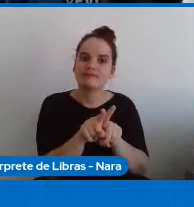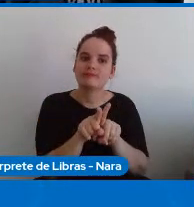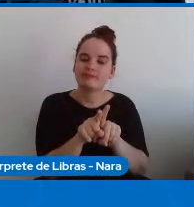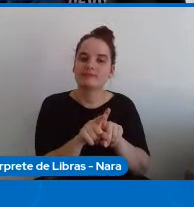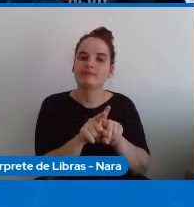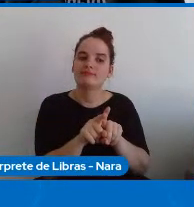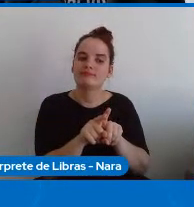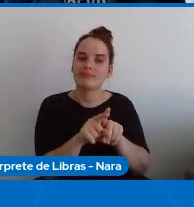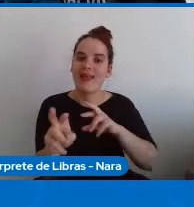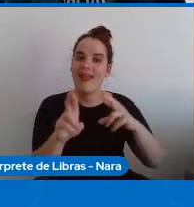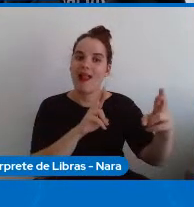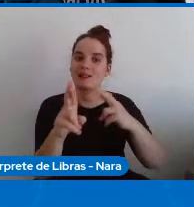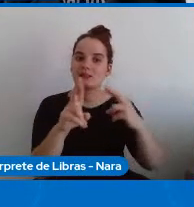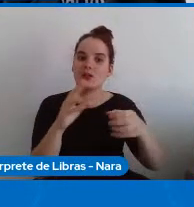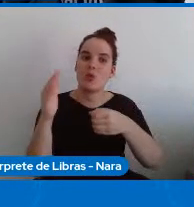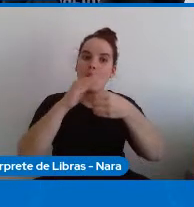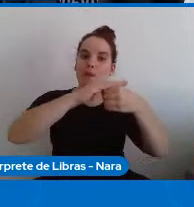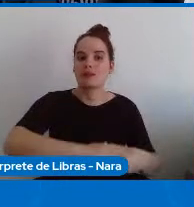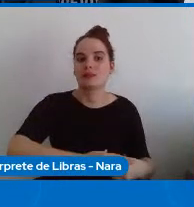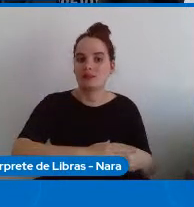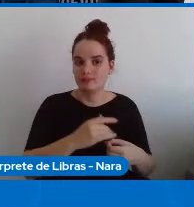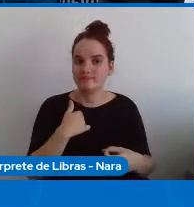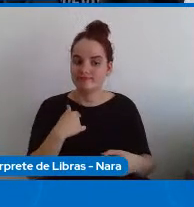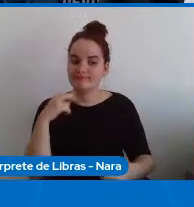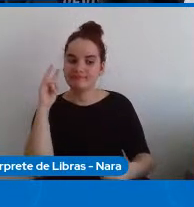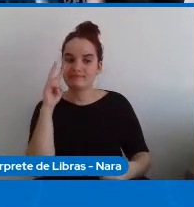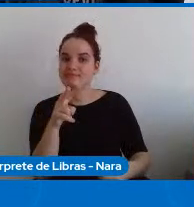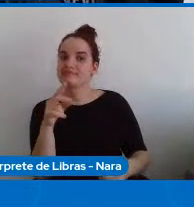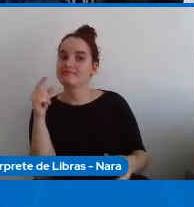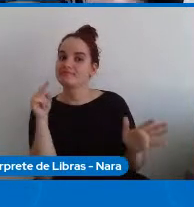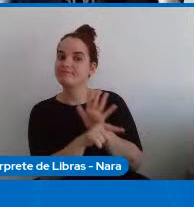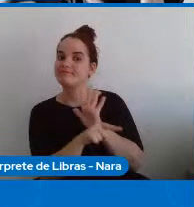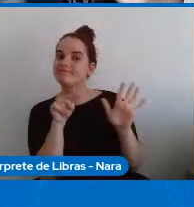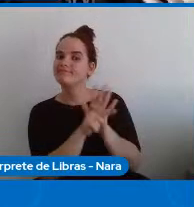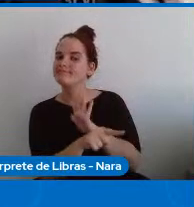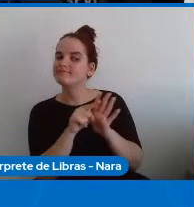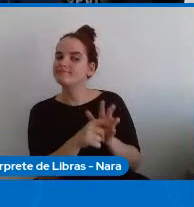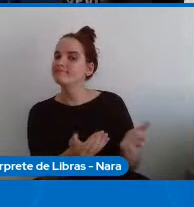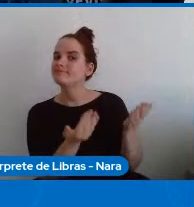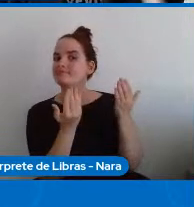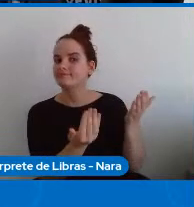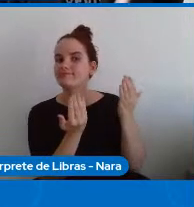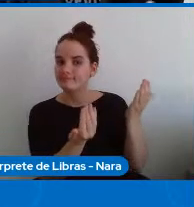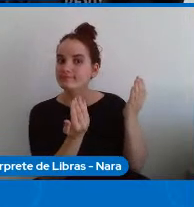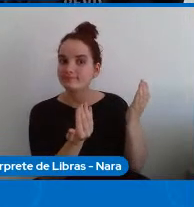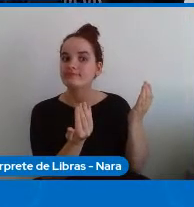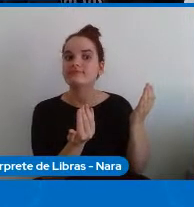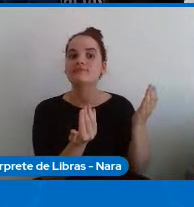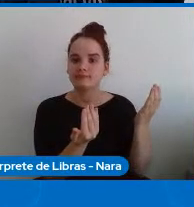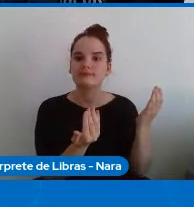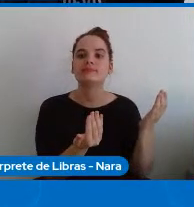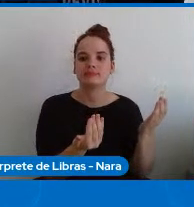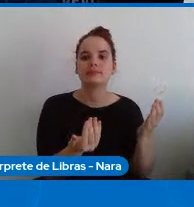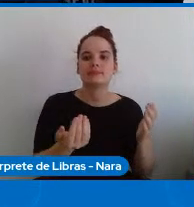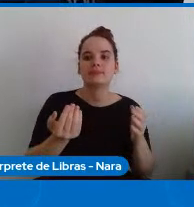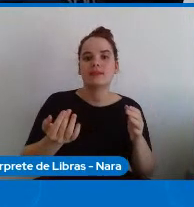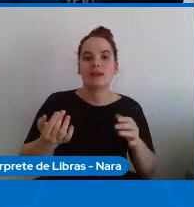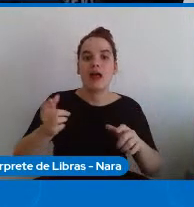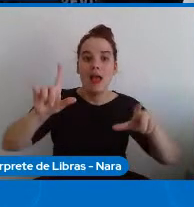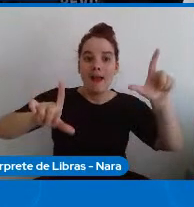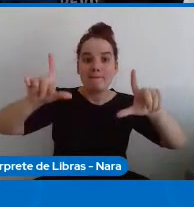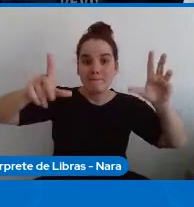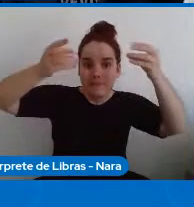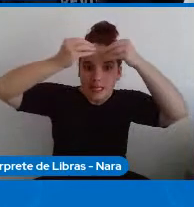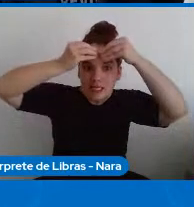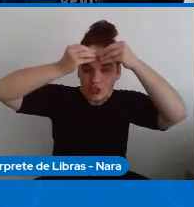relações de opressão que a própria tecnologia media ou que a educação perpetua digamos